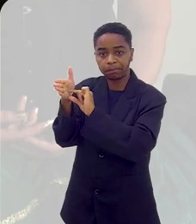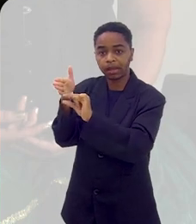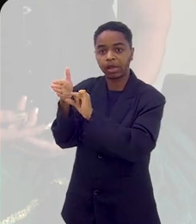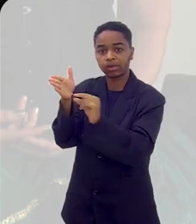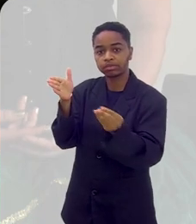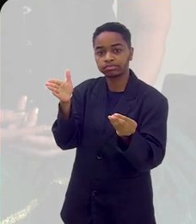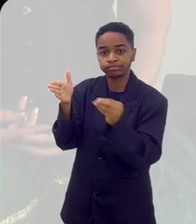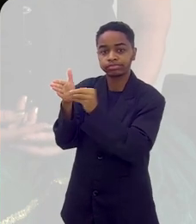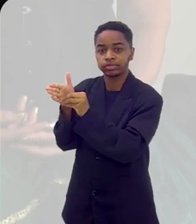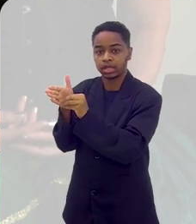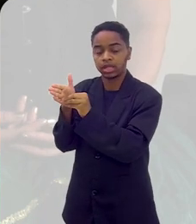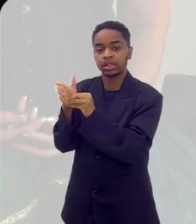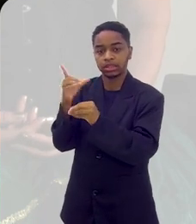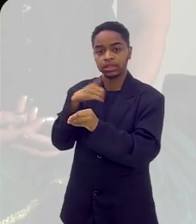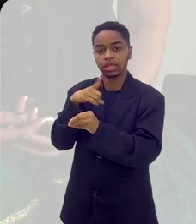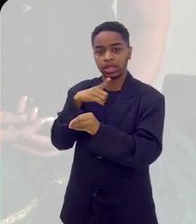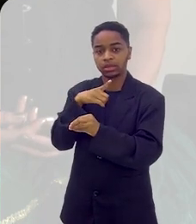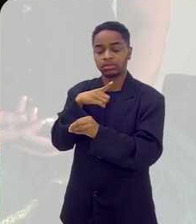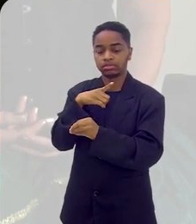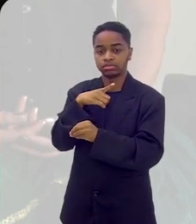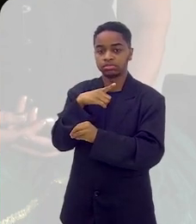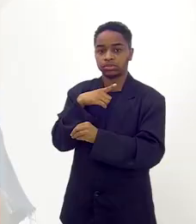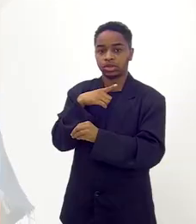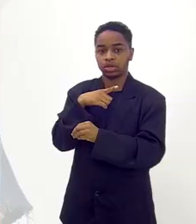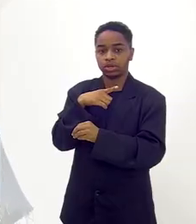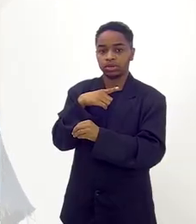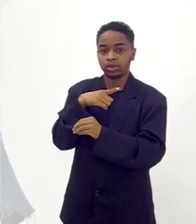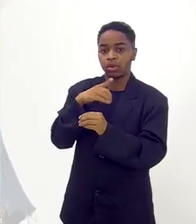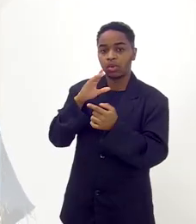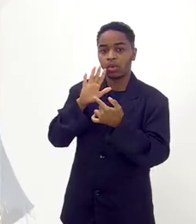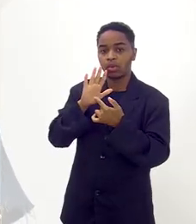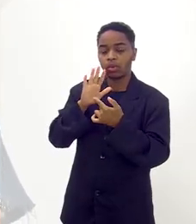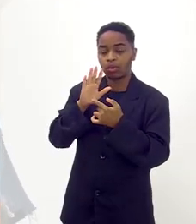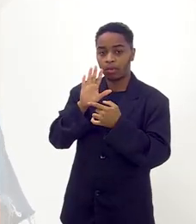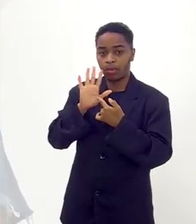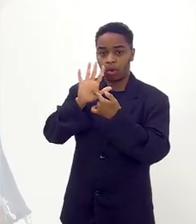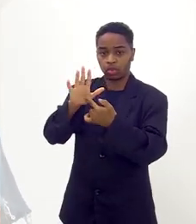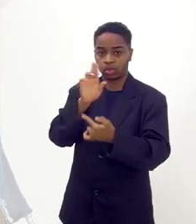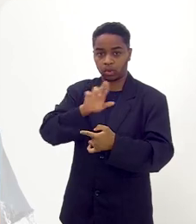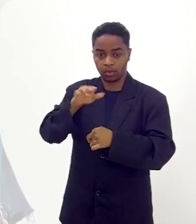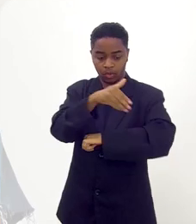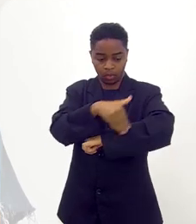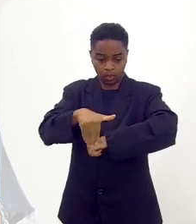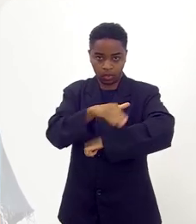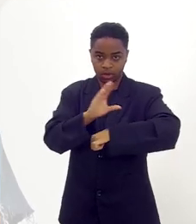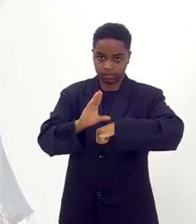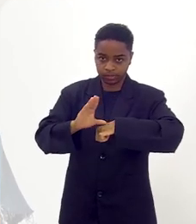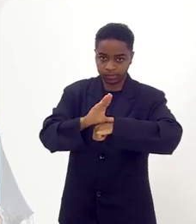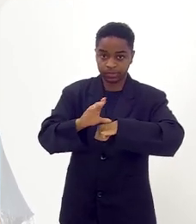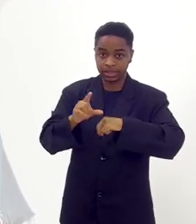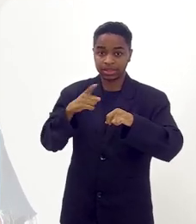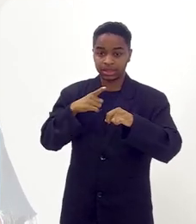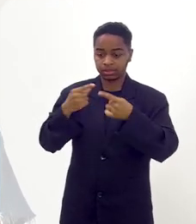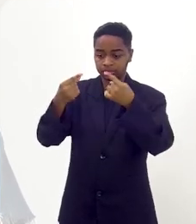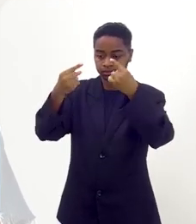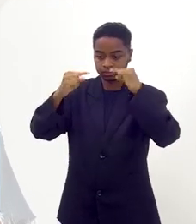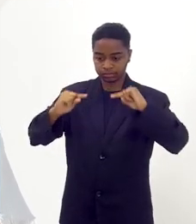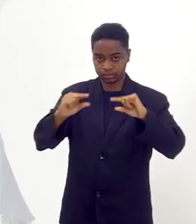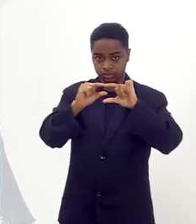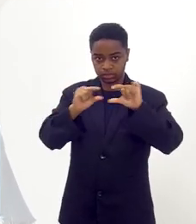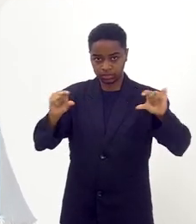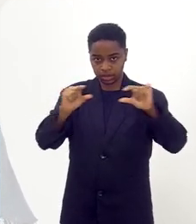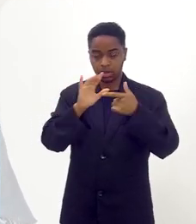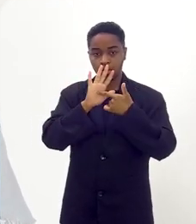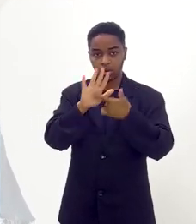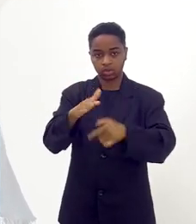se você passar na Rua da Constituição, dá uma olhada na plaquinha que está lá, a Rua da Constituição e embaixo está escrito Rua dos